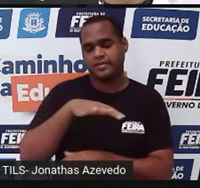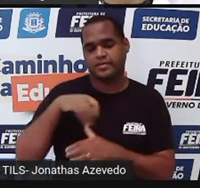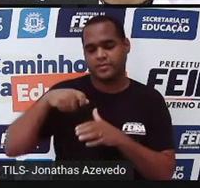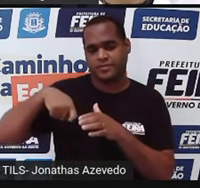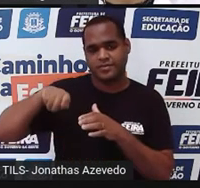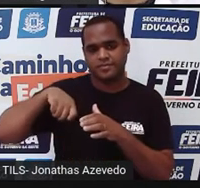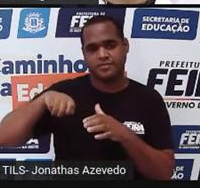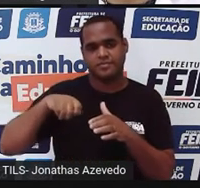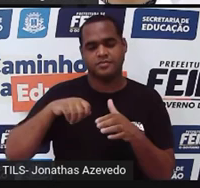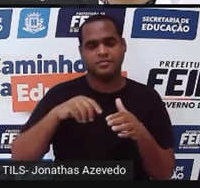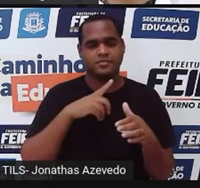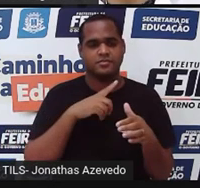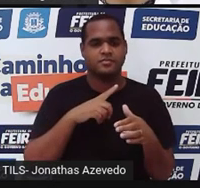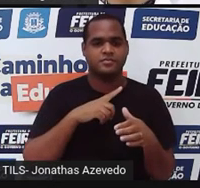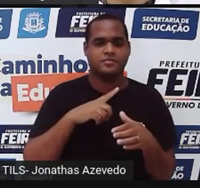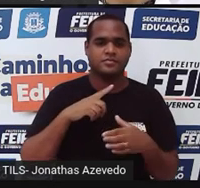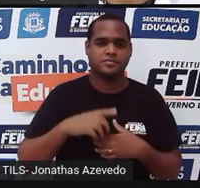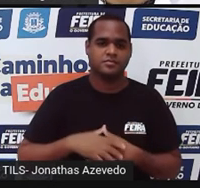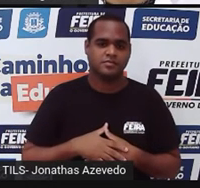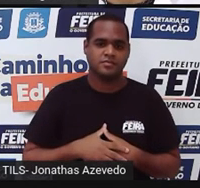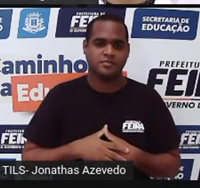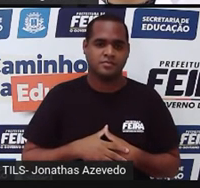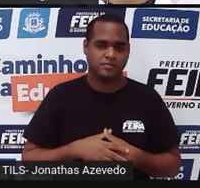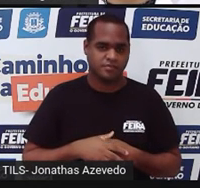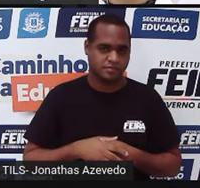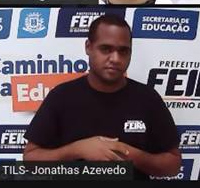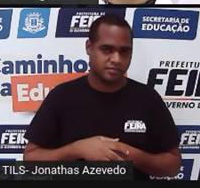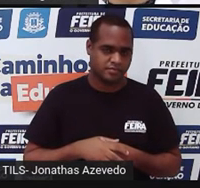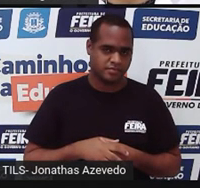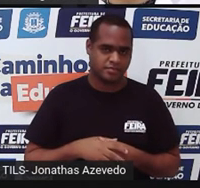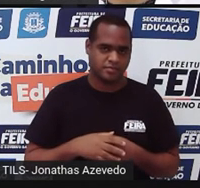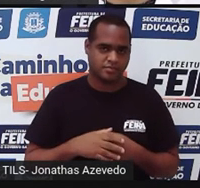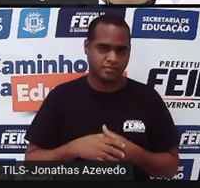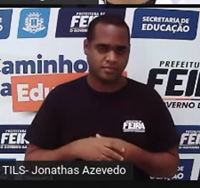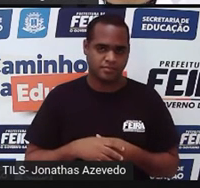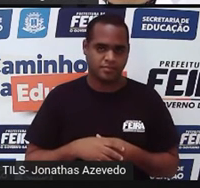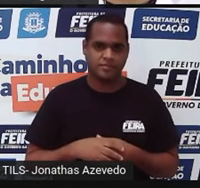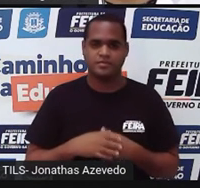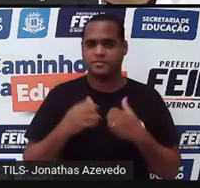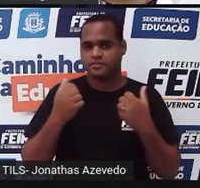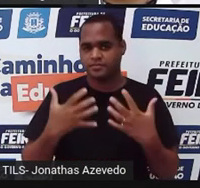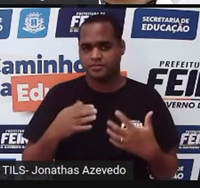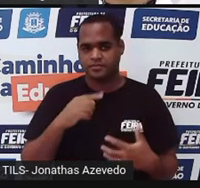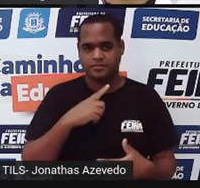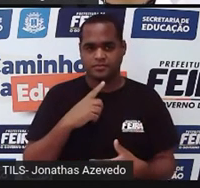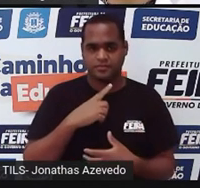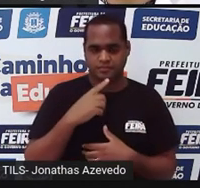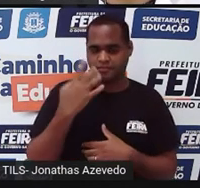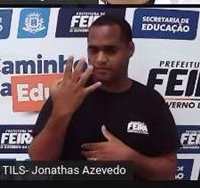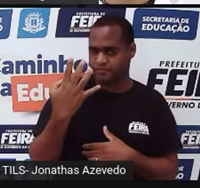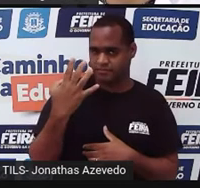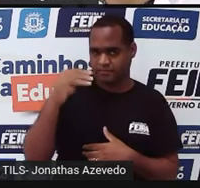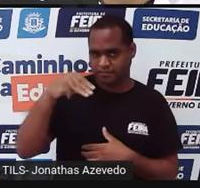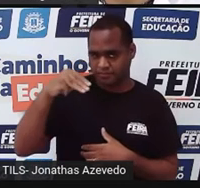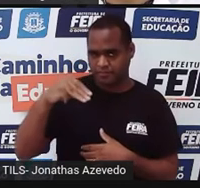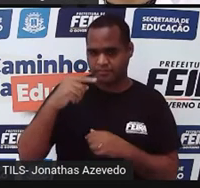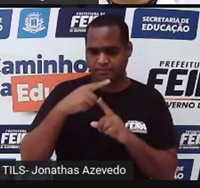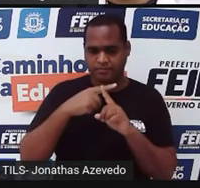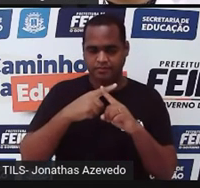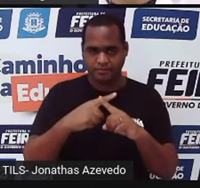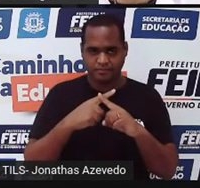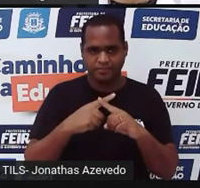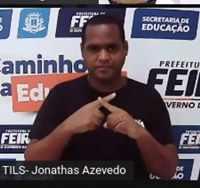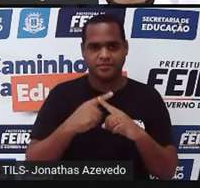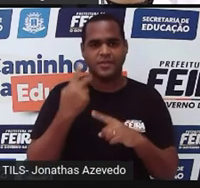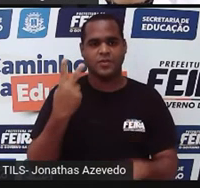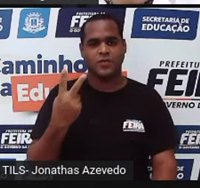ser esse retângulo aí, né? De comprimento, quatro metros, vezes altura, dois metros. Então, fazendo